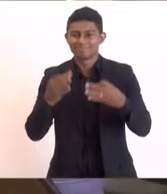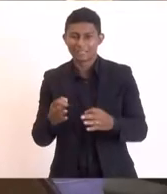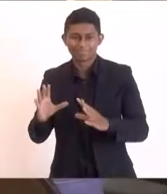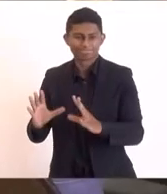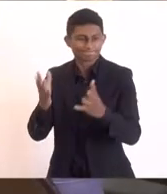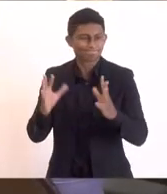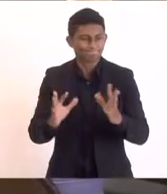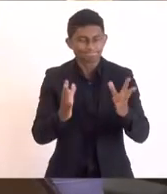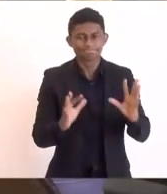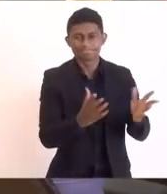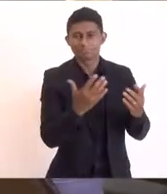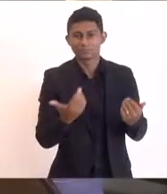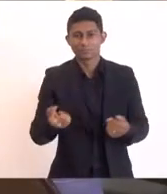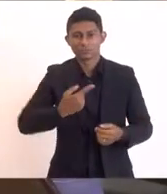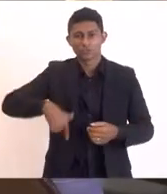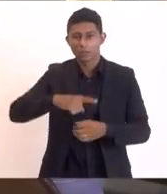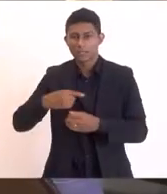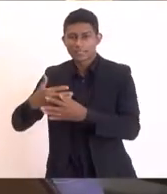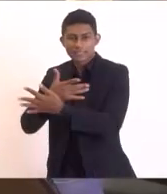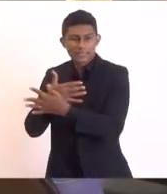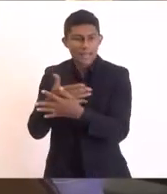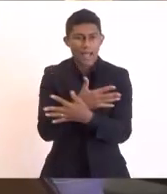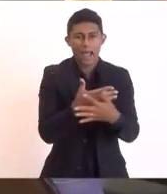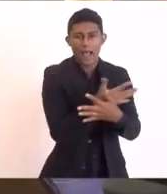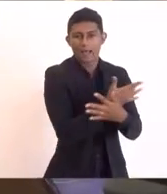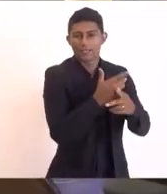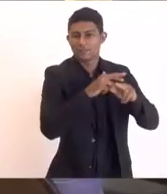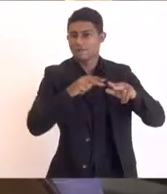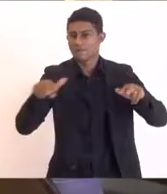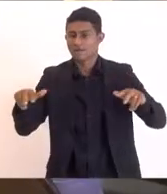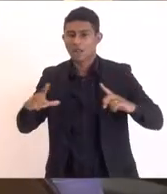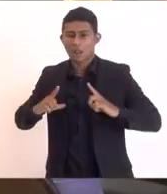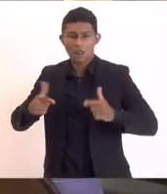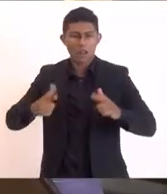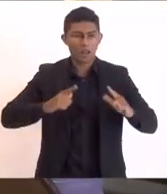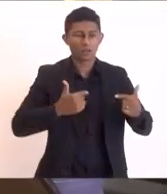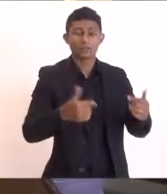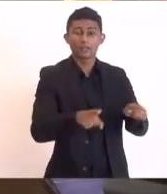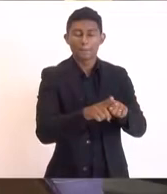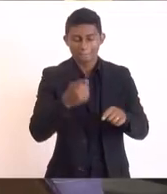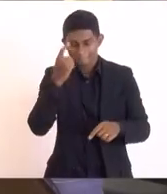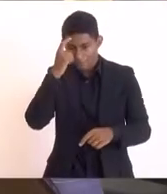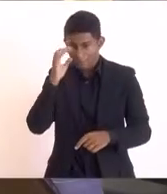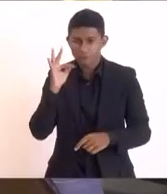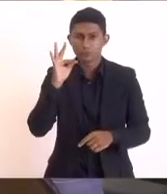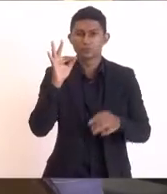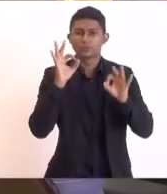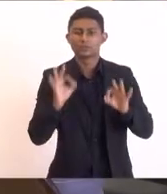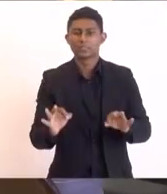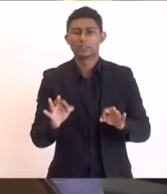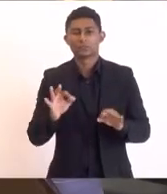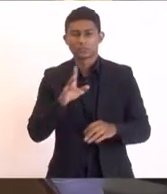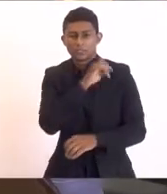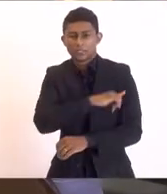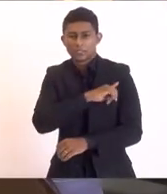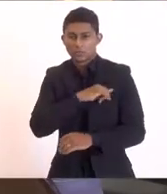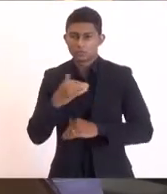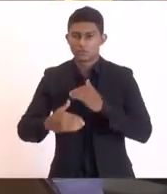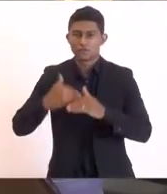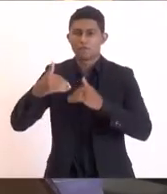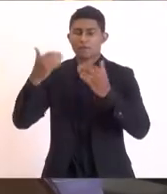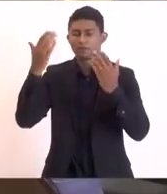cidades, com as nossas potências, com as nossas demandas, mas geologa com o futuro, planejando o Estado do Rio de Janeiro para seu desenvolvimento.